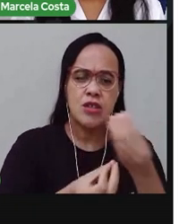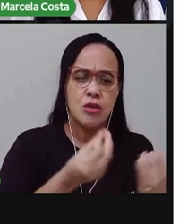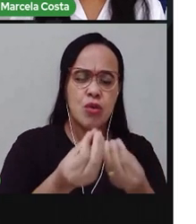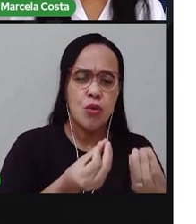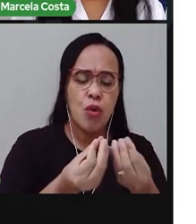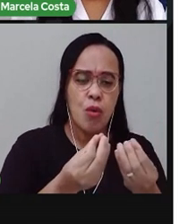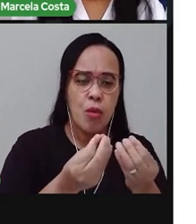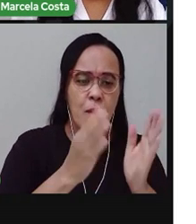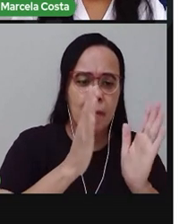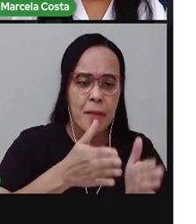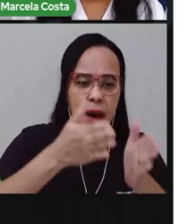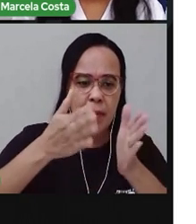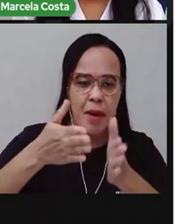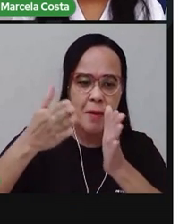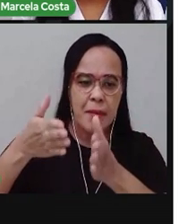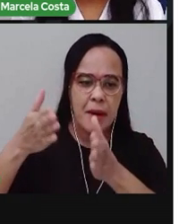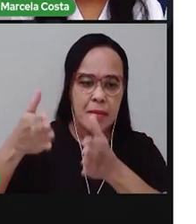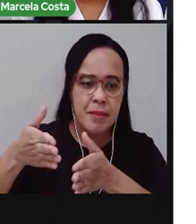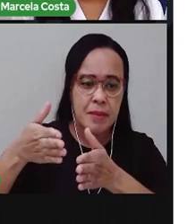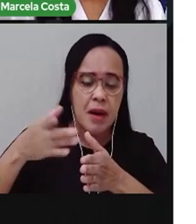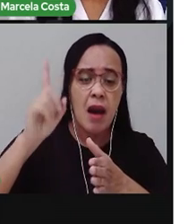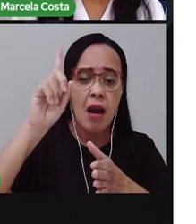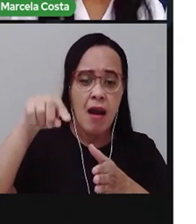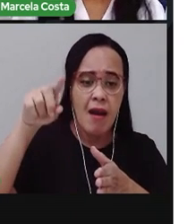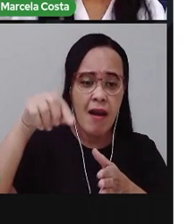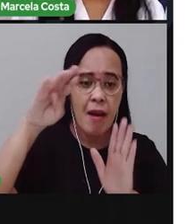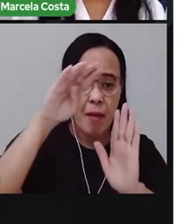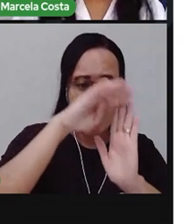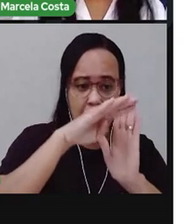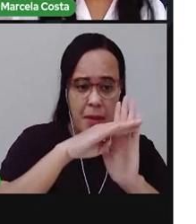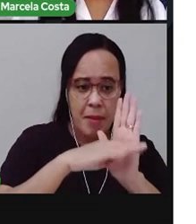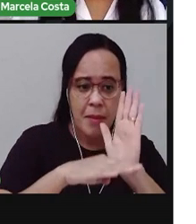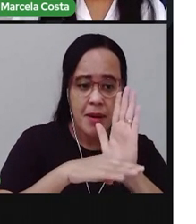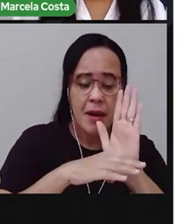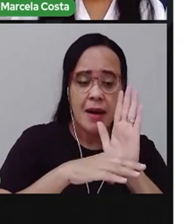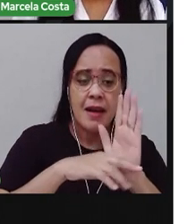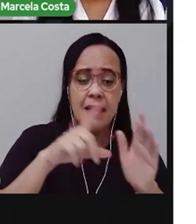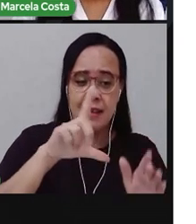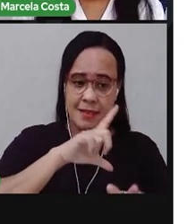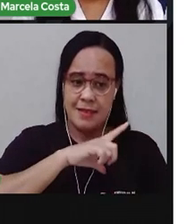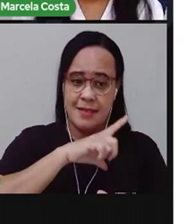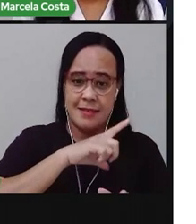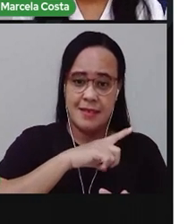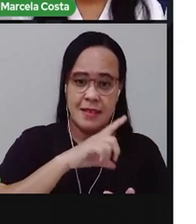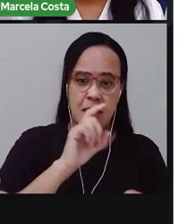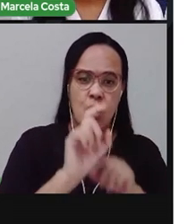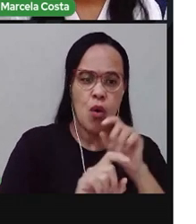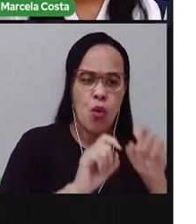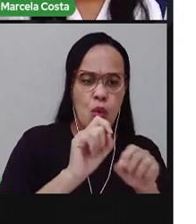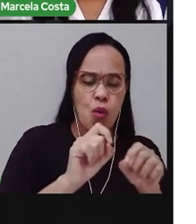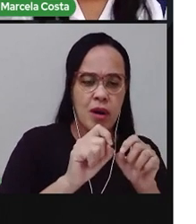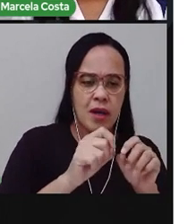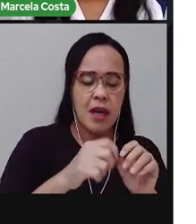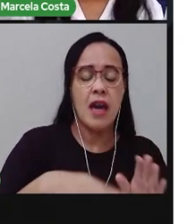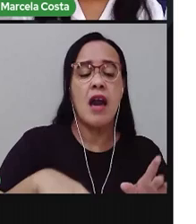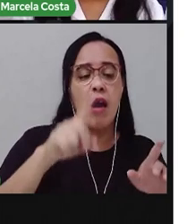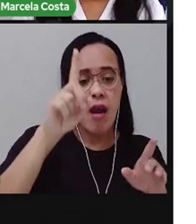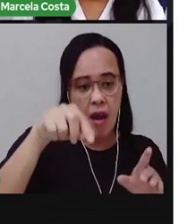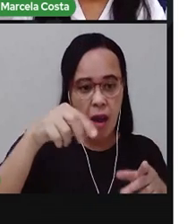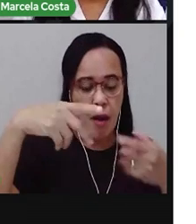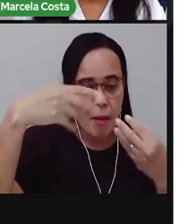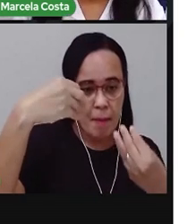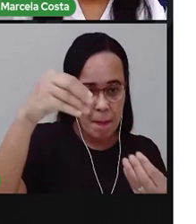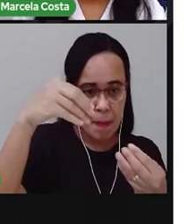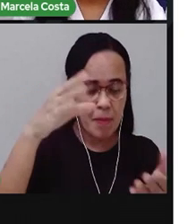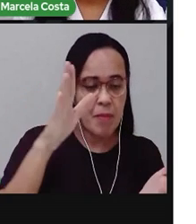no dia, é organizando uma rotina. A rotina vai ser uma lista de tarefas que